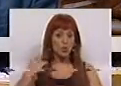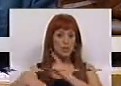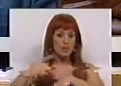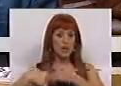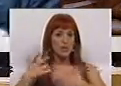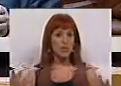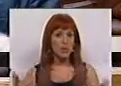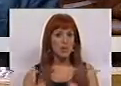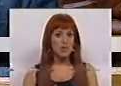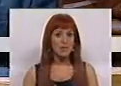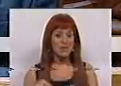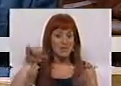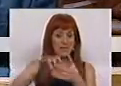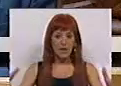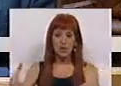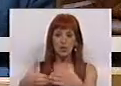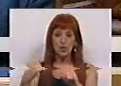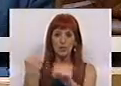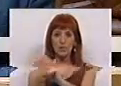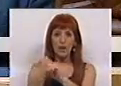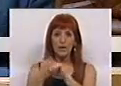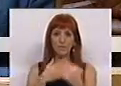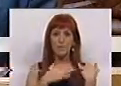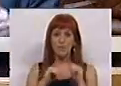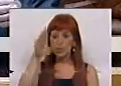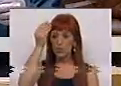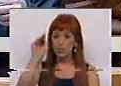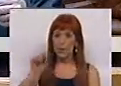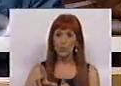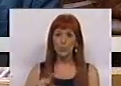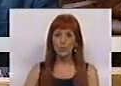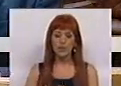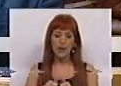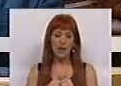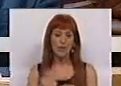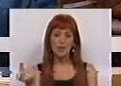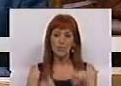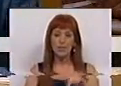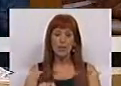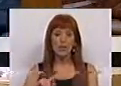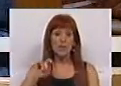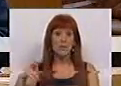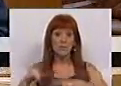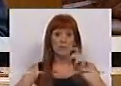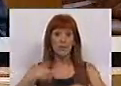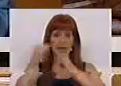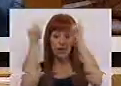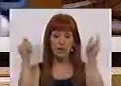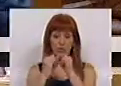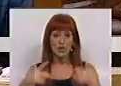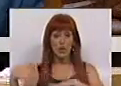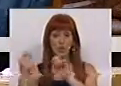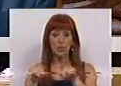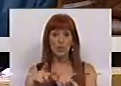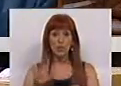anos, foi a centralidade do papel do Banco de Portugal, no acompanhamento dos efeitos da crise financeira internacional, no